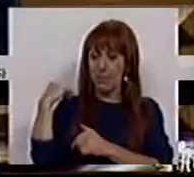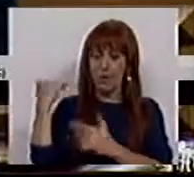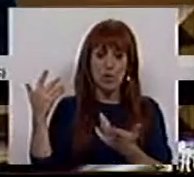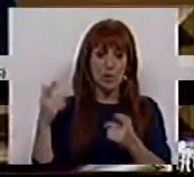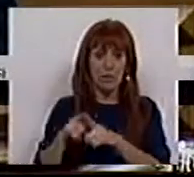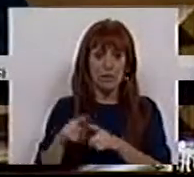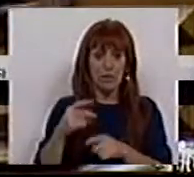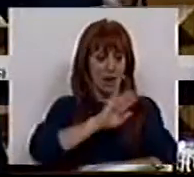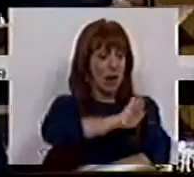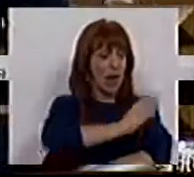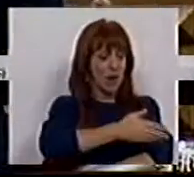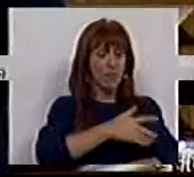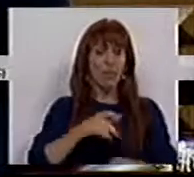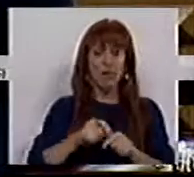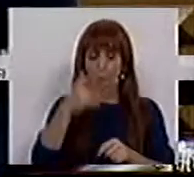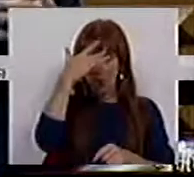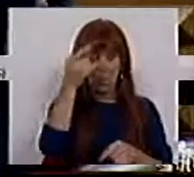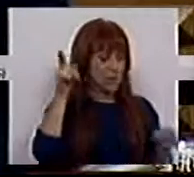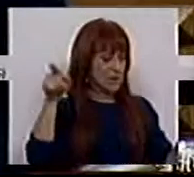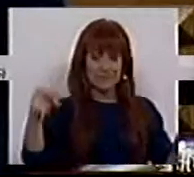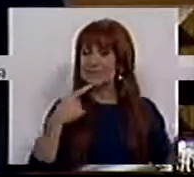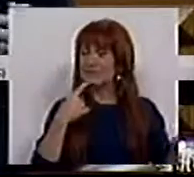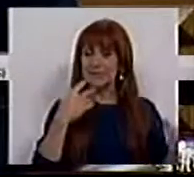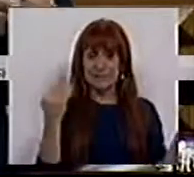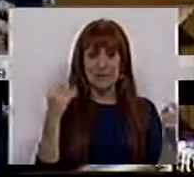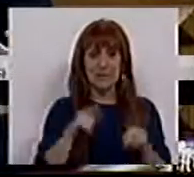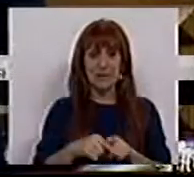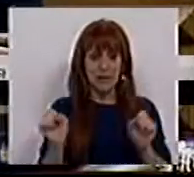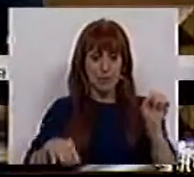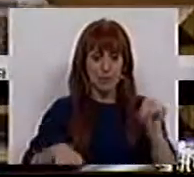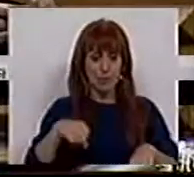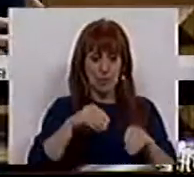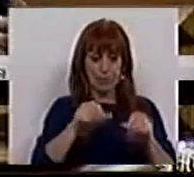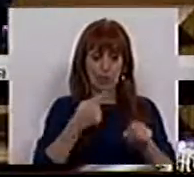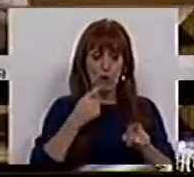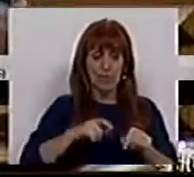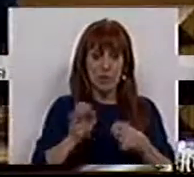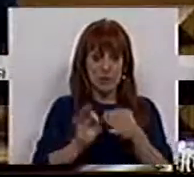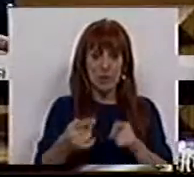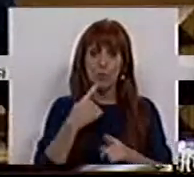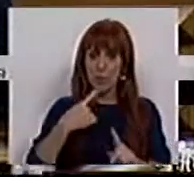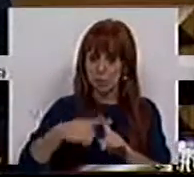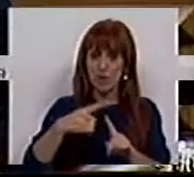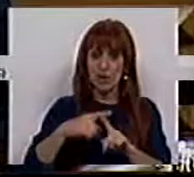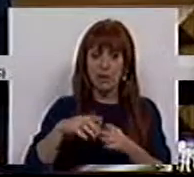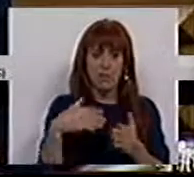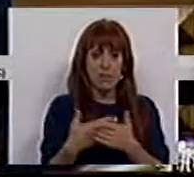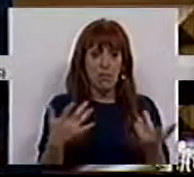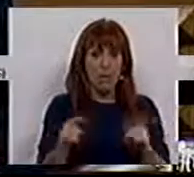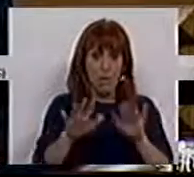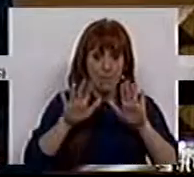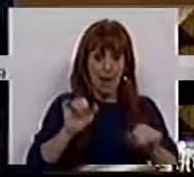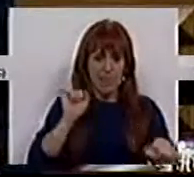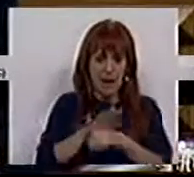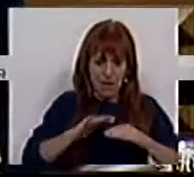de Aveiro ou até aqui de Setúbal e nós percebemos que uma reposição de areias pode ter um aspecto muito positivo para